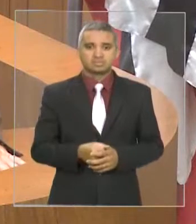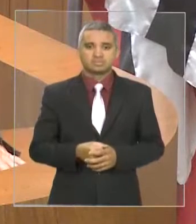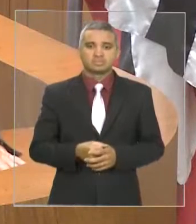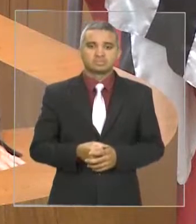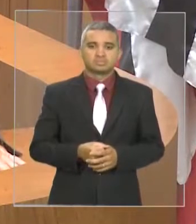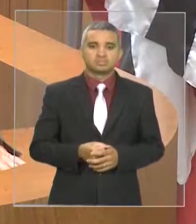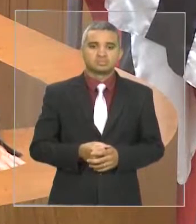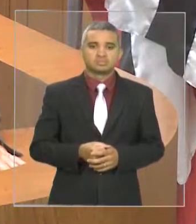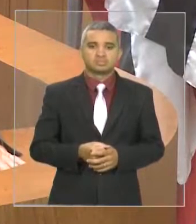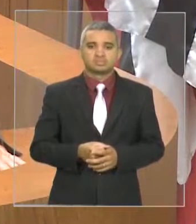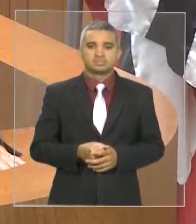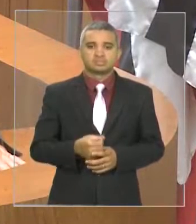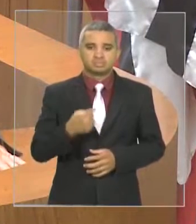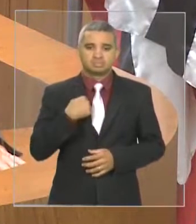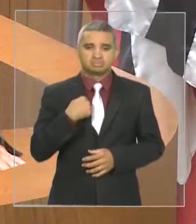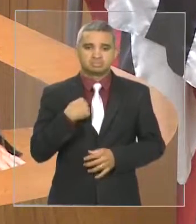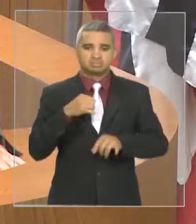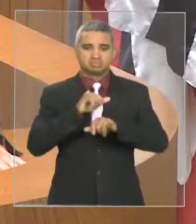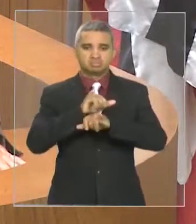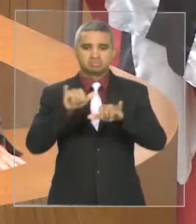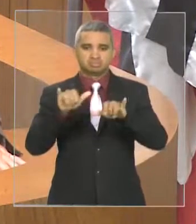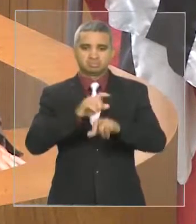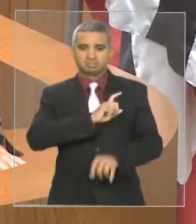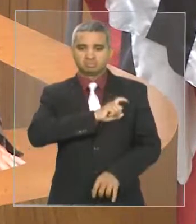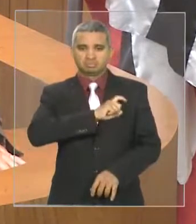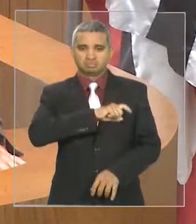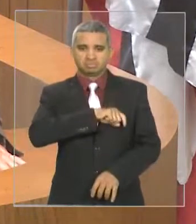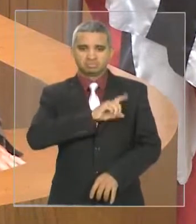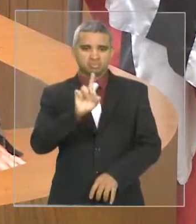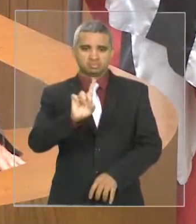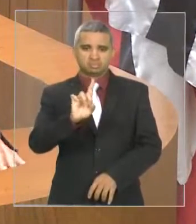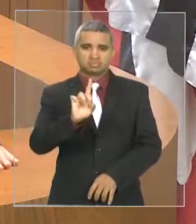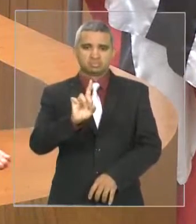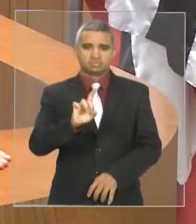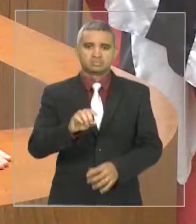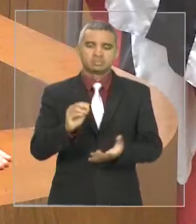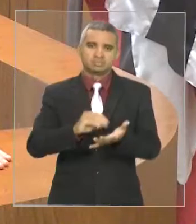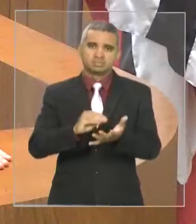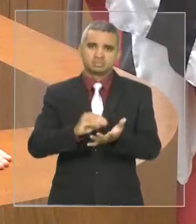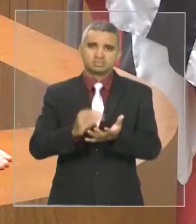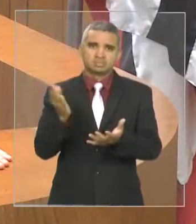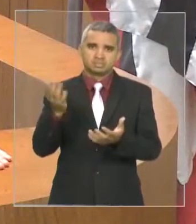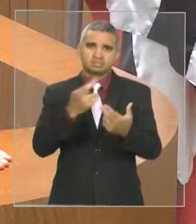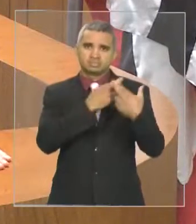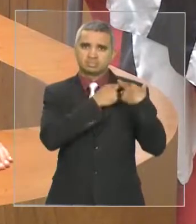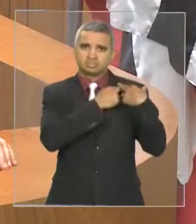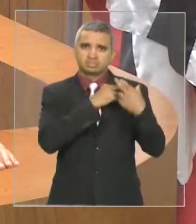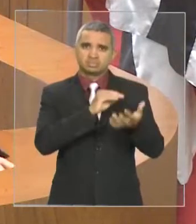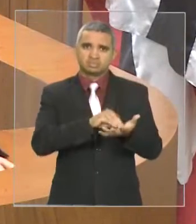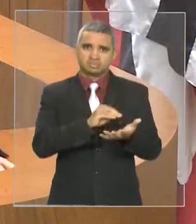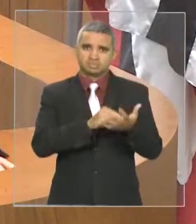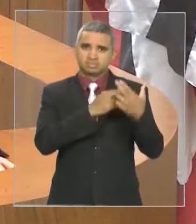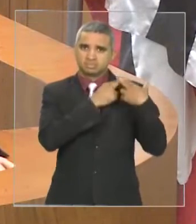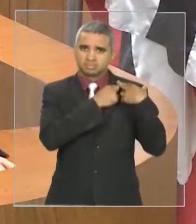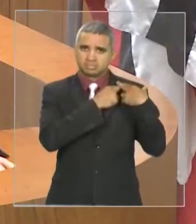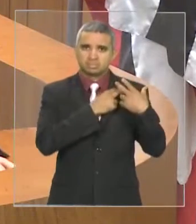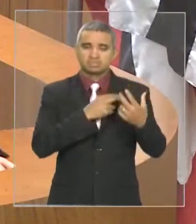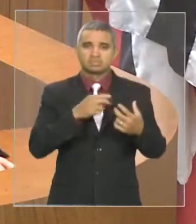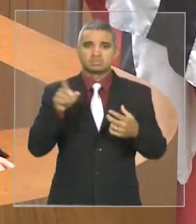dizer de forma maldosa, mas de forma irresponsável, ele disse que o Sampaio